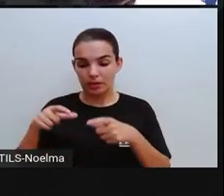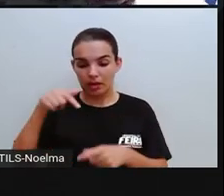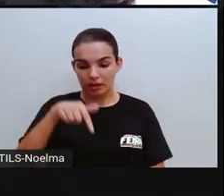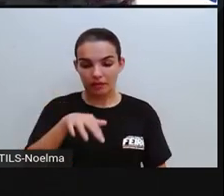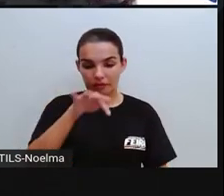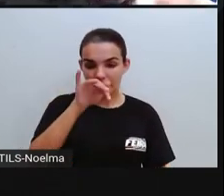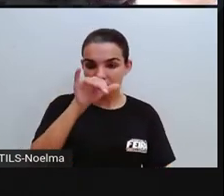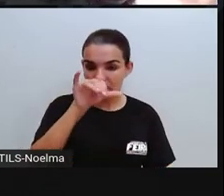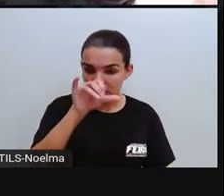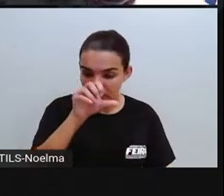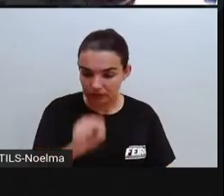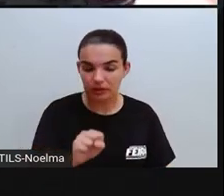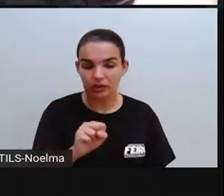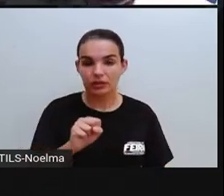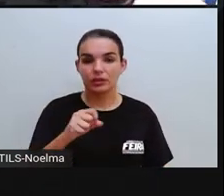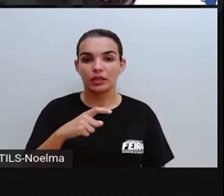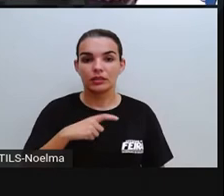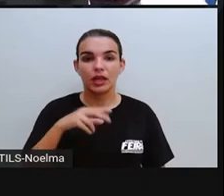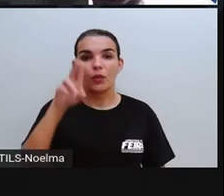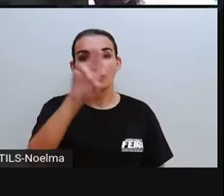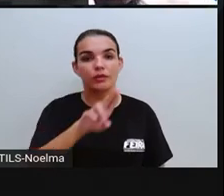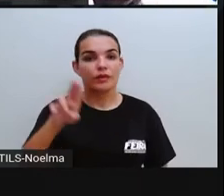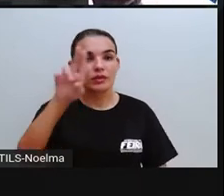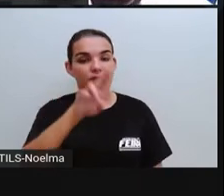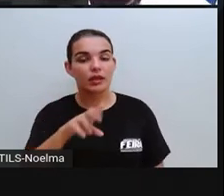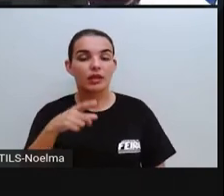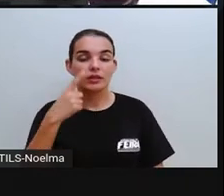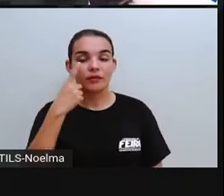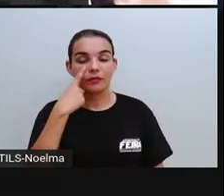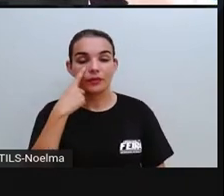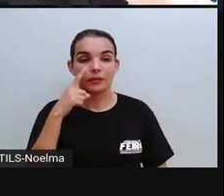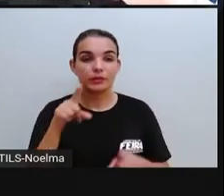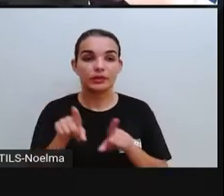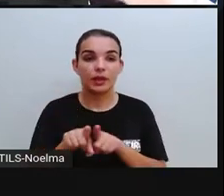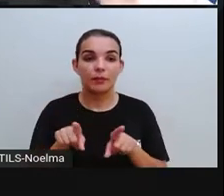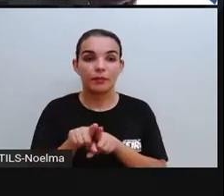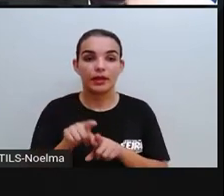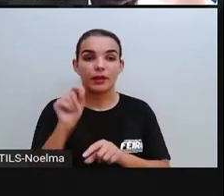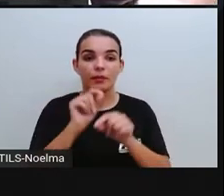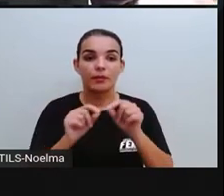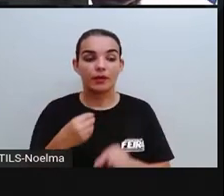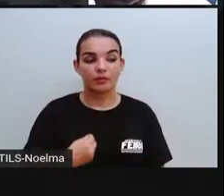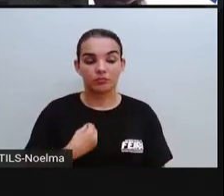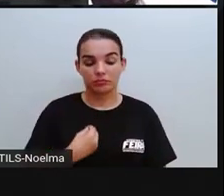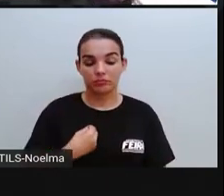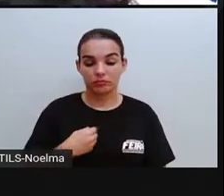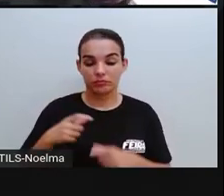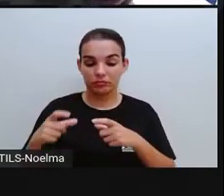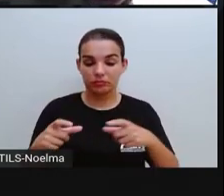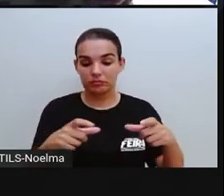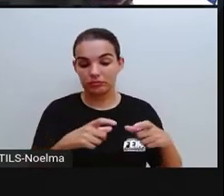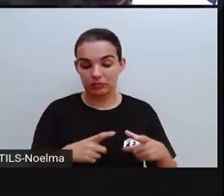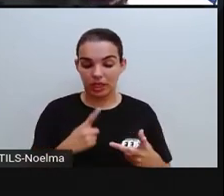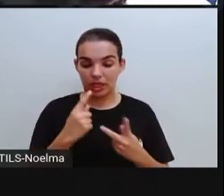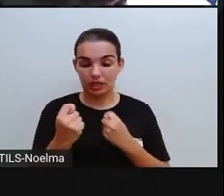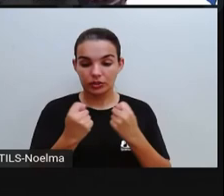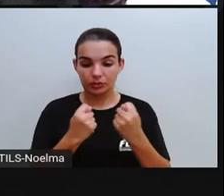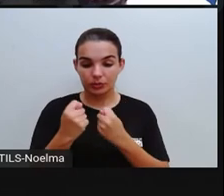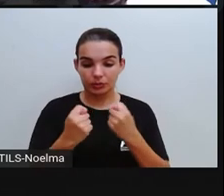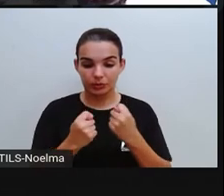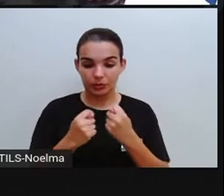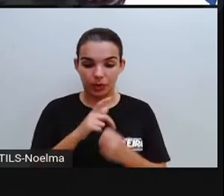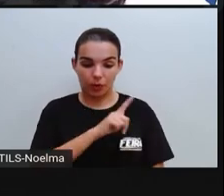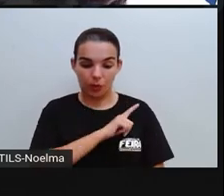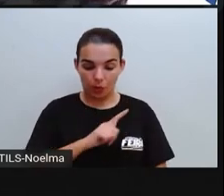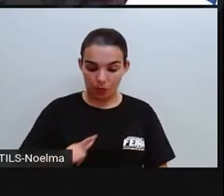Feira de Santana, as universidades, a gente viu, né, que existem espaços públicos aí que são administrados pelo